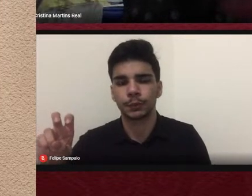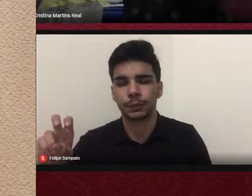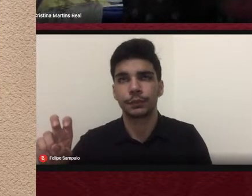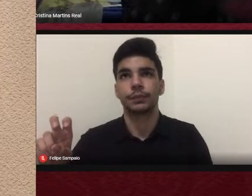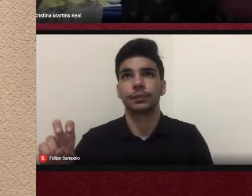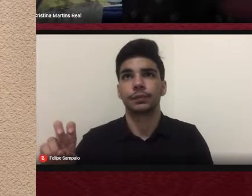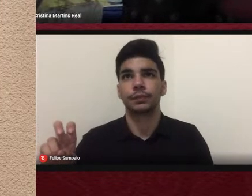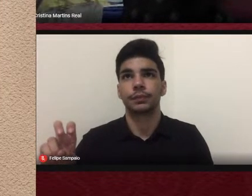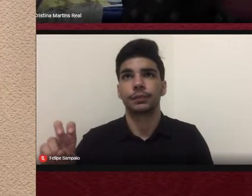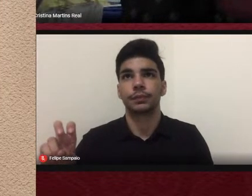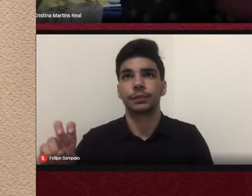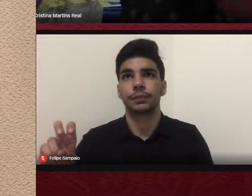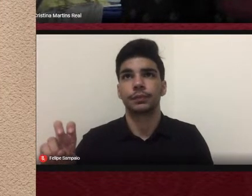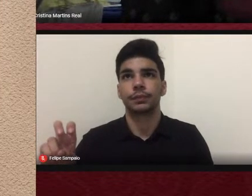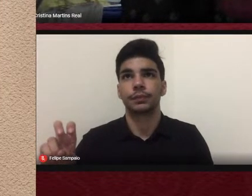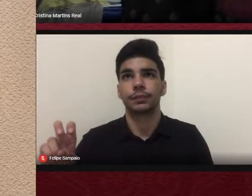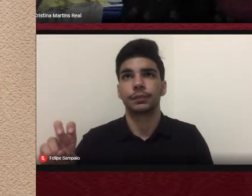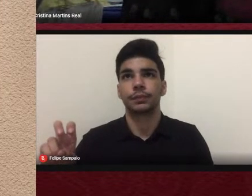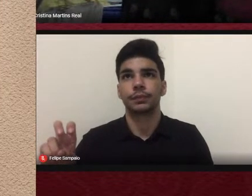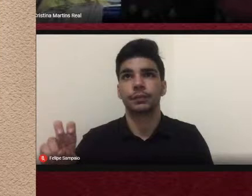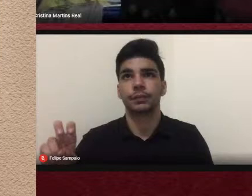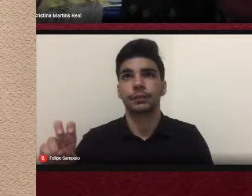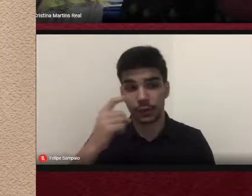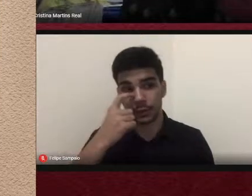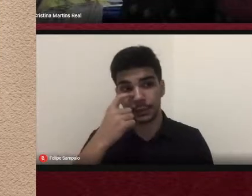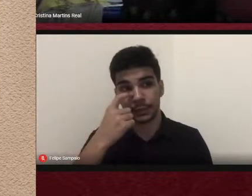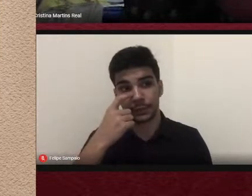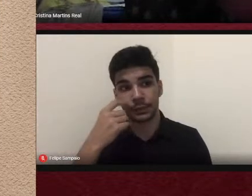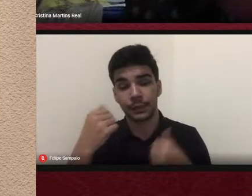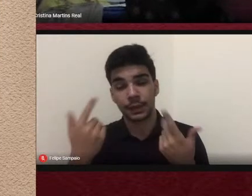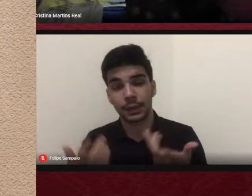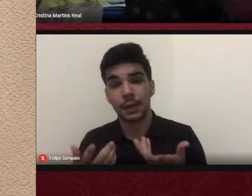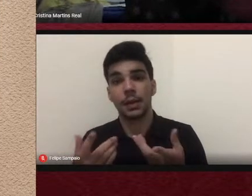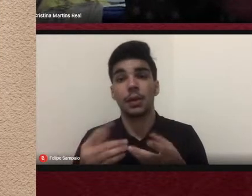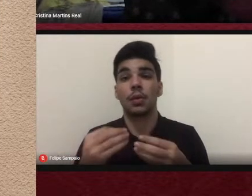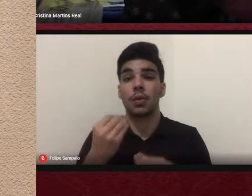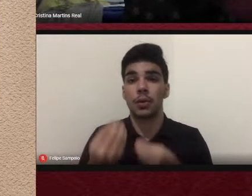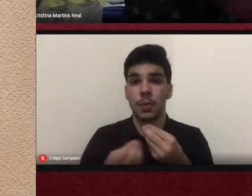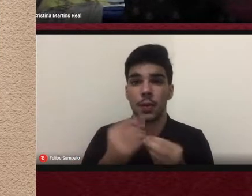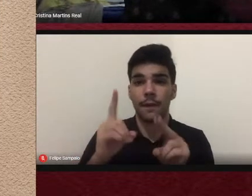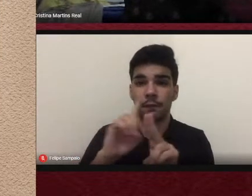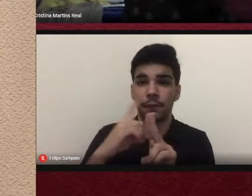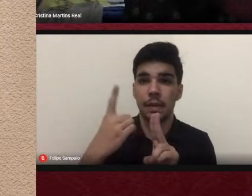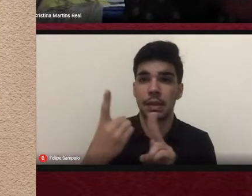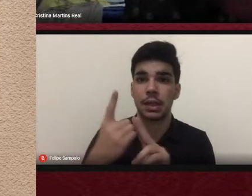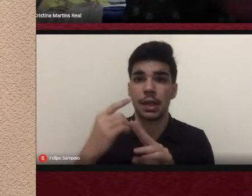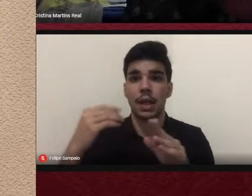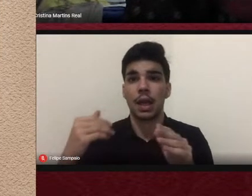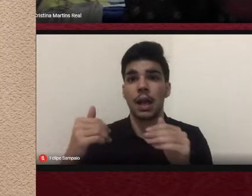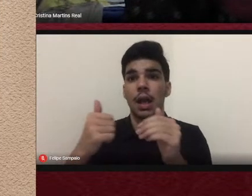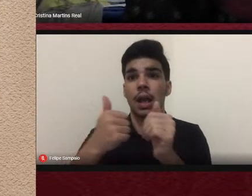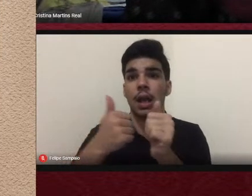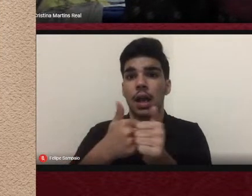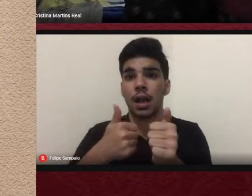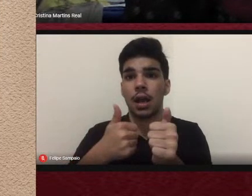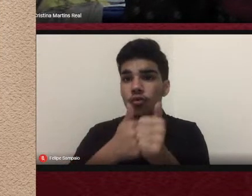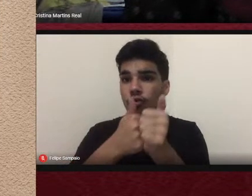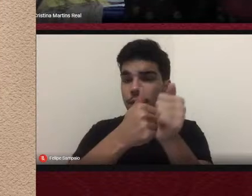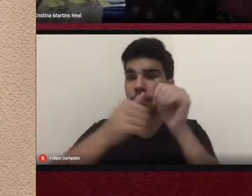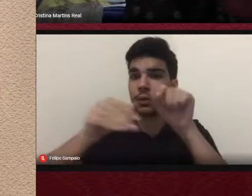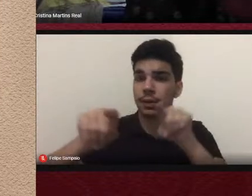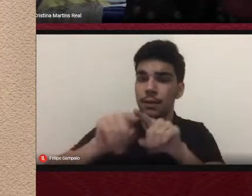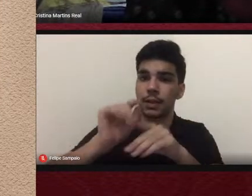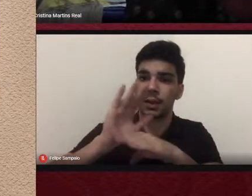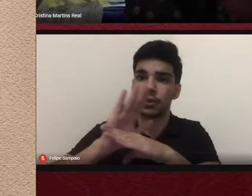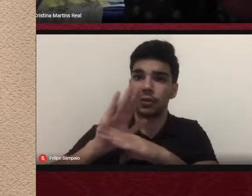2018, como ela tinha promovido, contribuído com o cenário da região centro-oeste, especialmente do